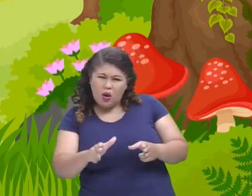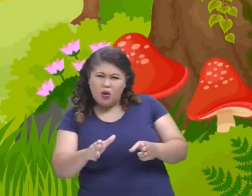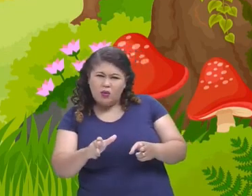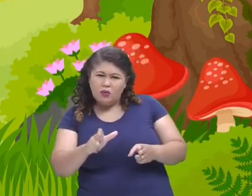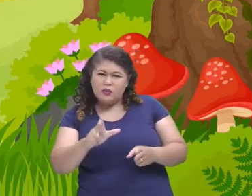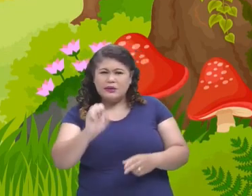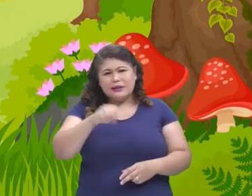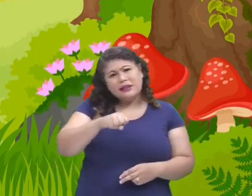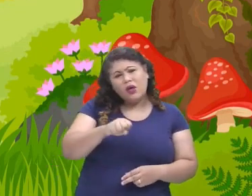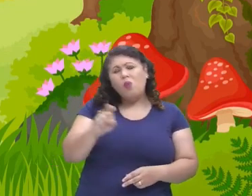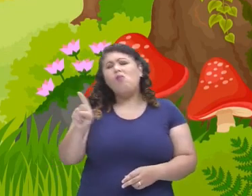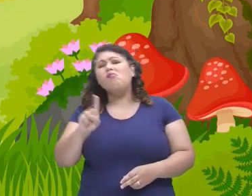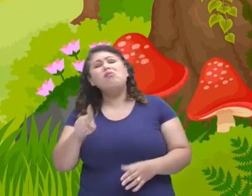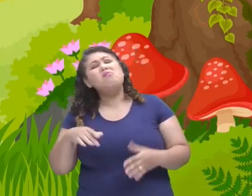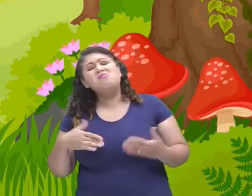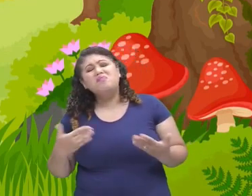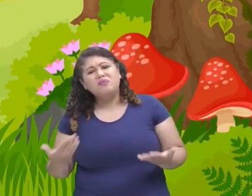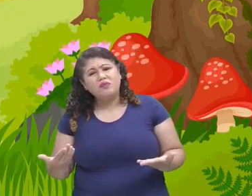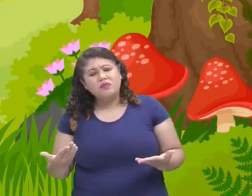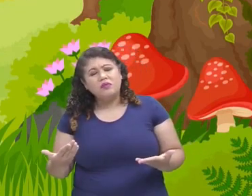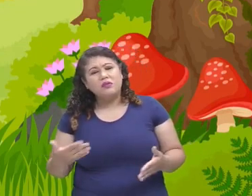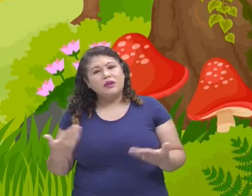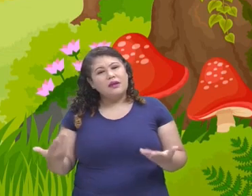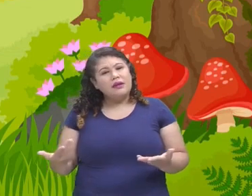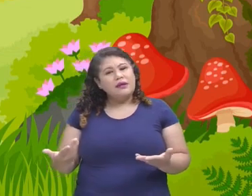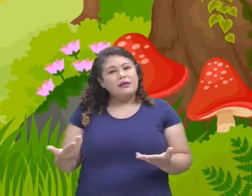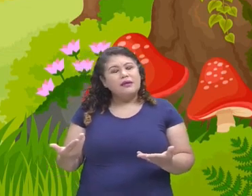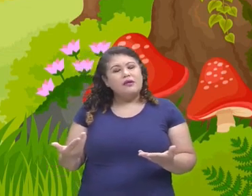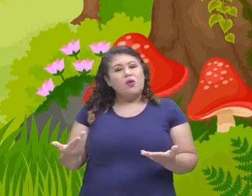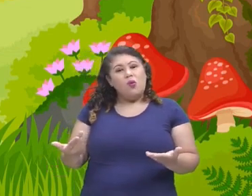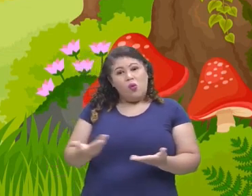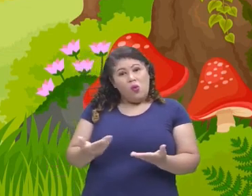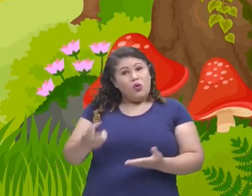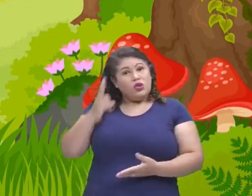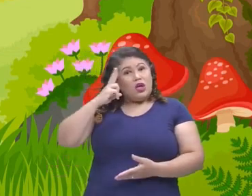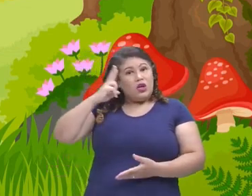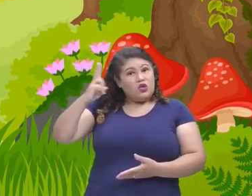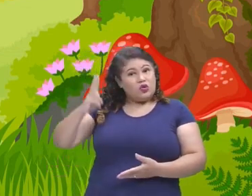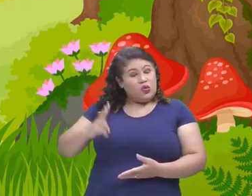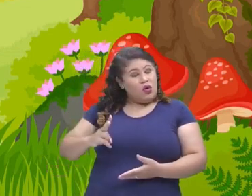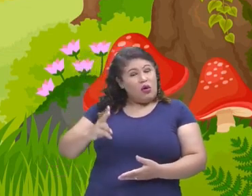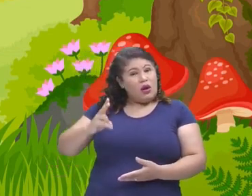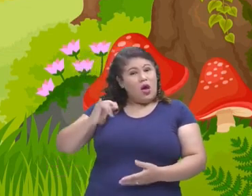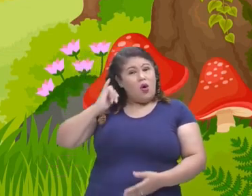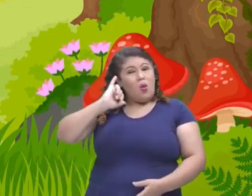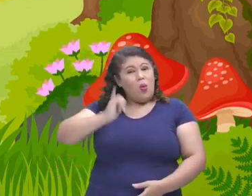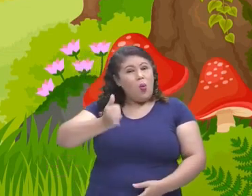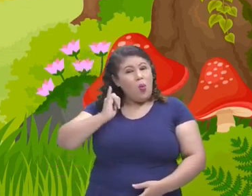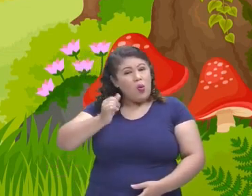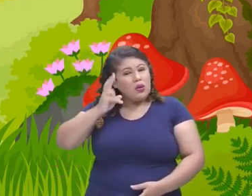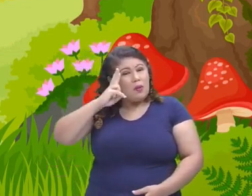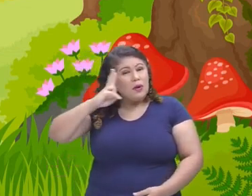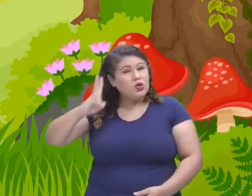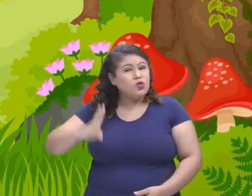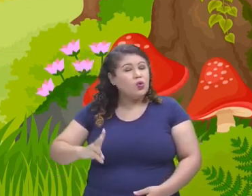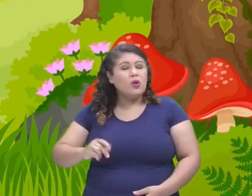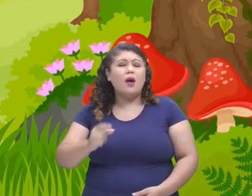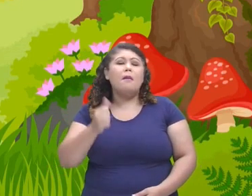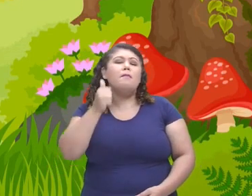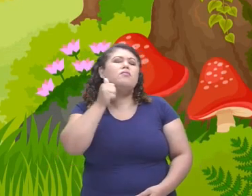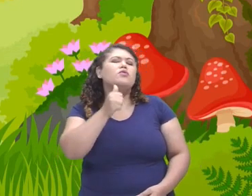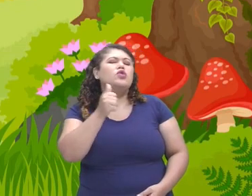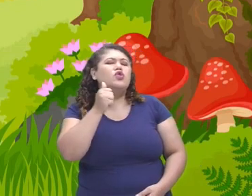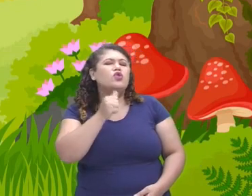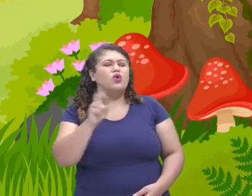Crianças, essa história, a historinha de hoje, ela conta a história de uma menina que usa uma roupa toda